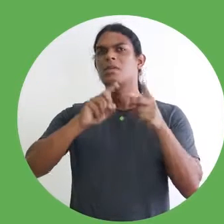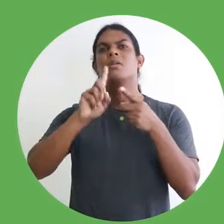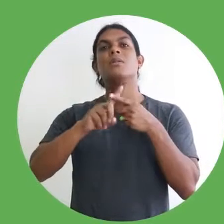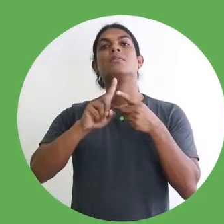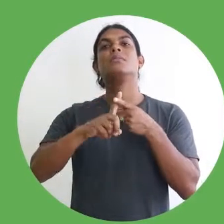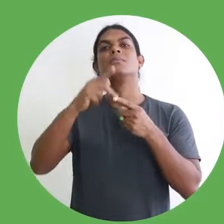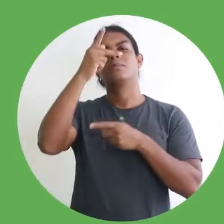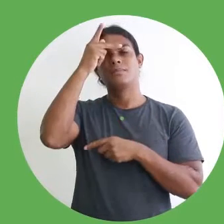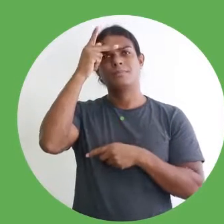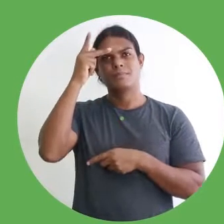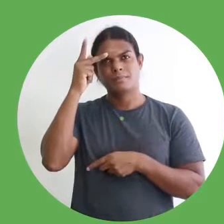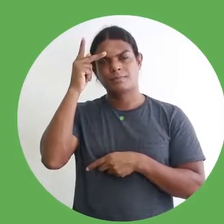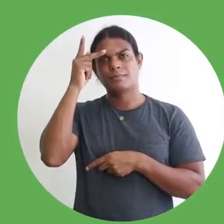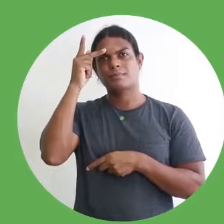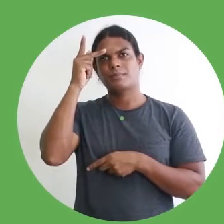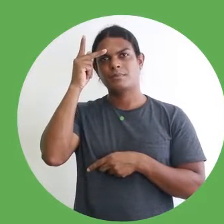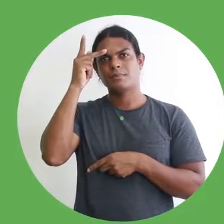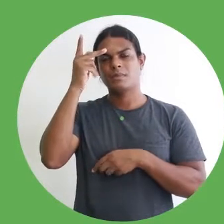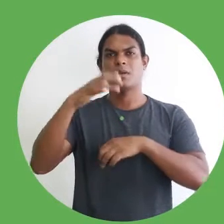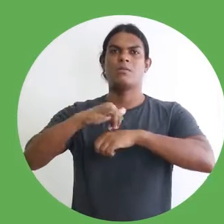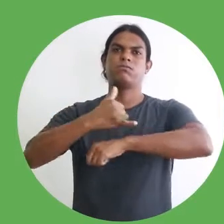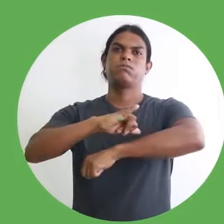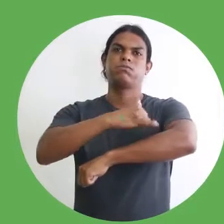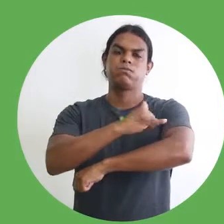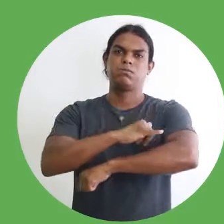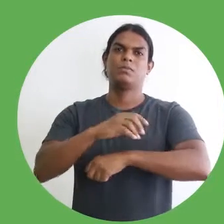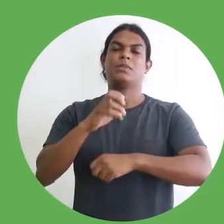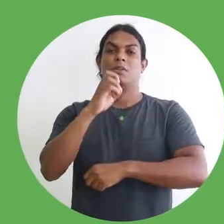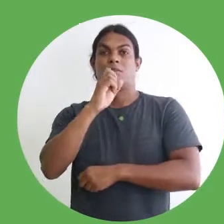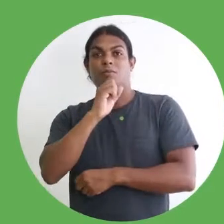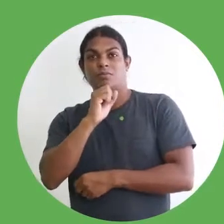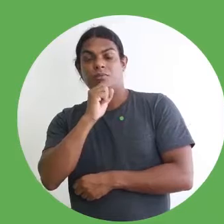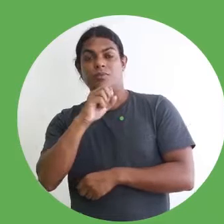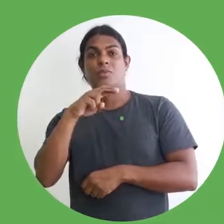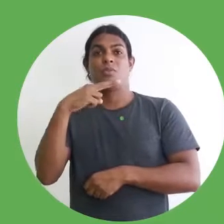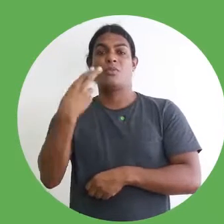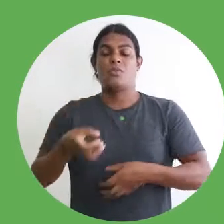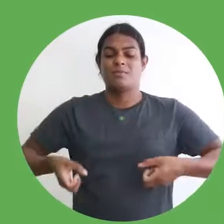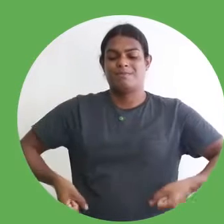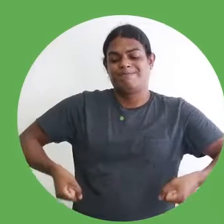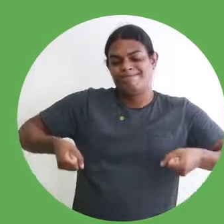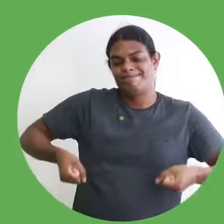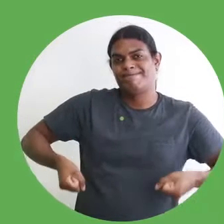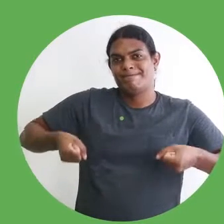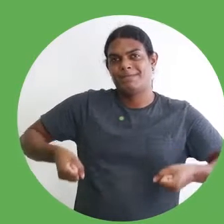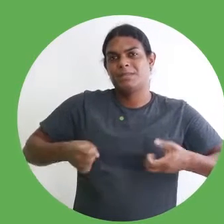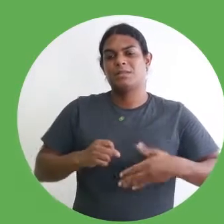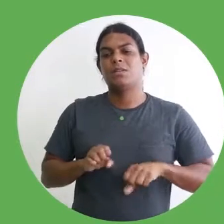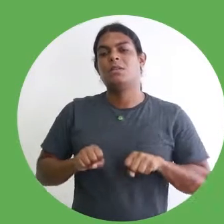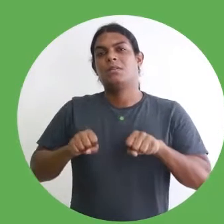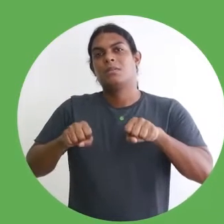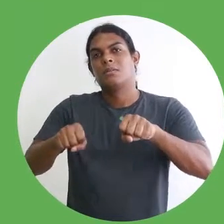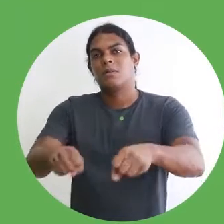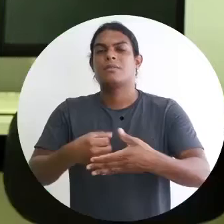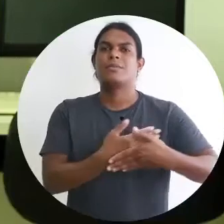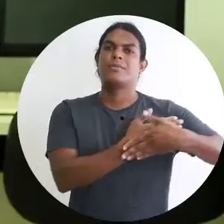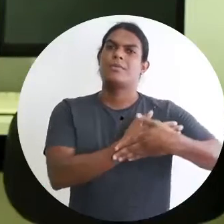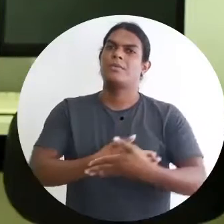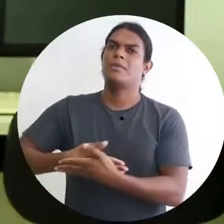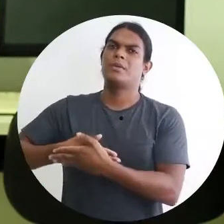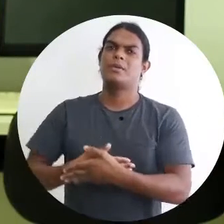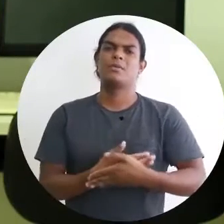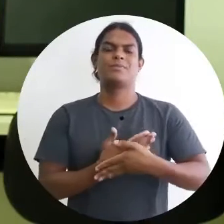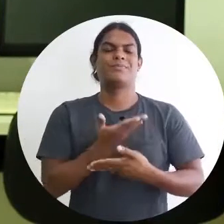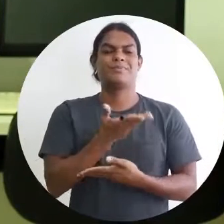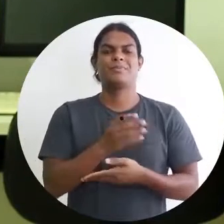dificuldade, pessoa idosa, pessoa com uma mala gigante, uma pessoa com um carrinho de bebê. Tudo isso a escada